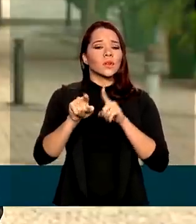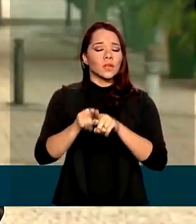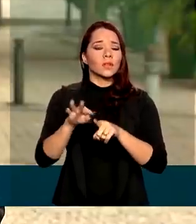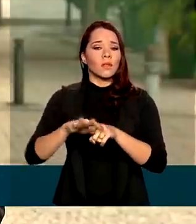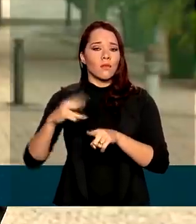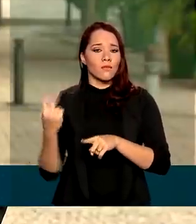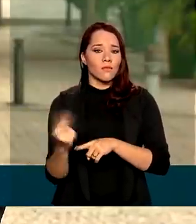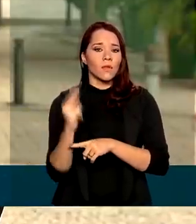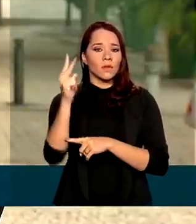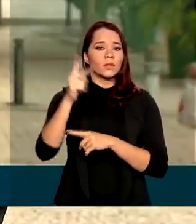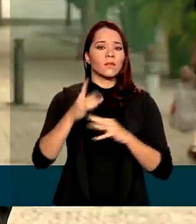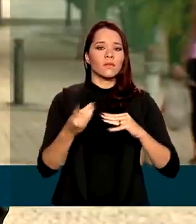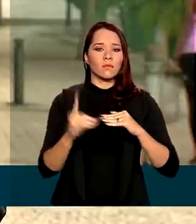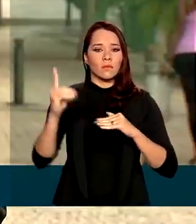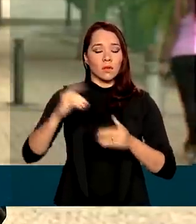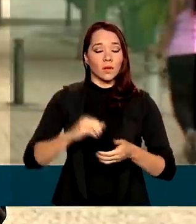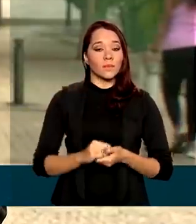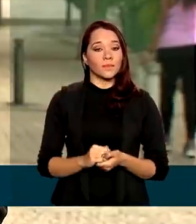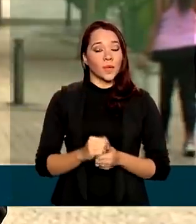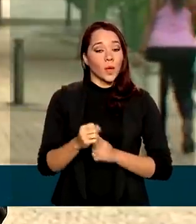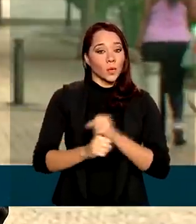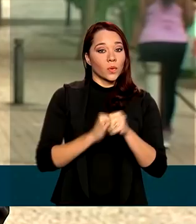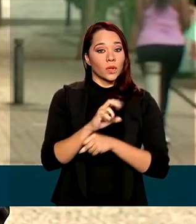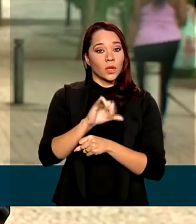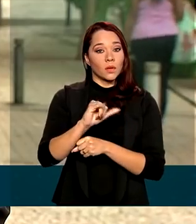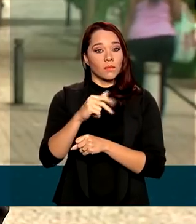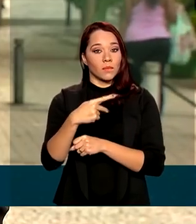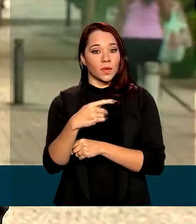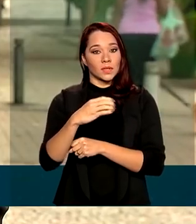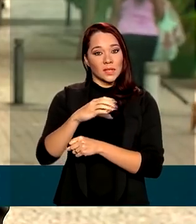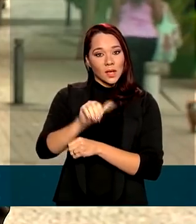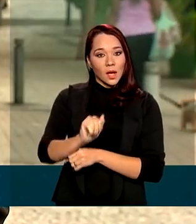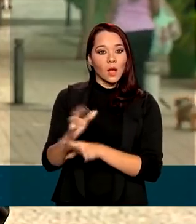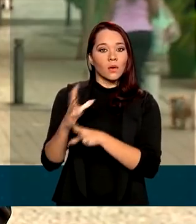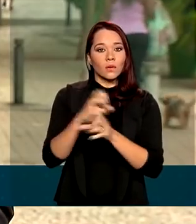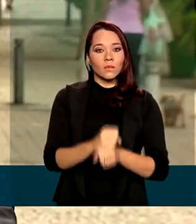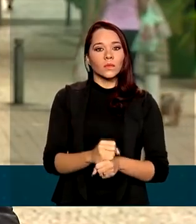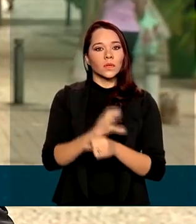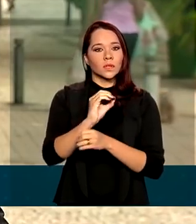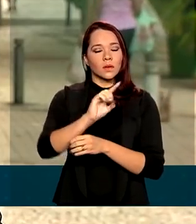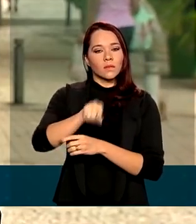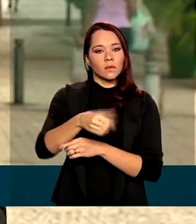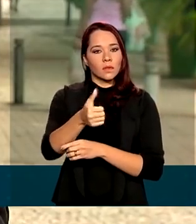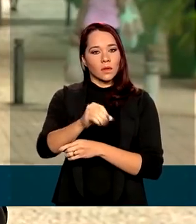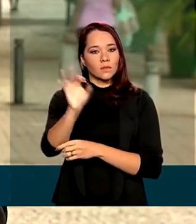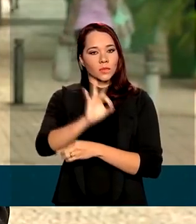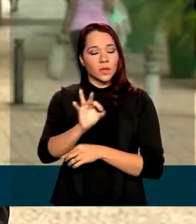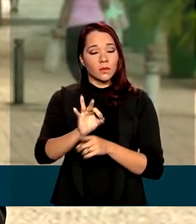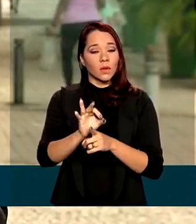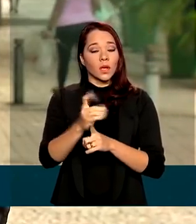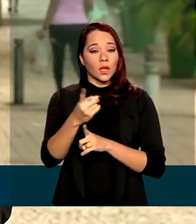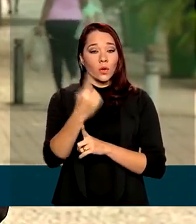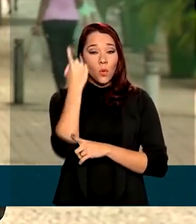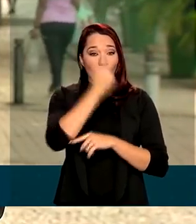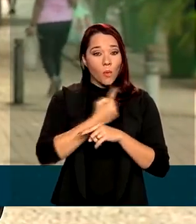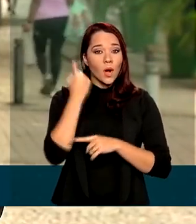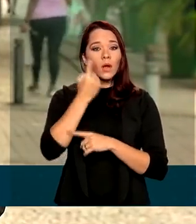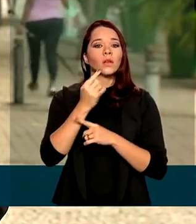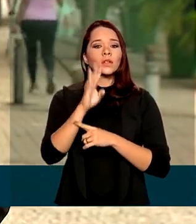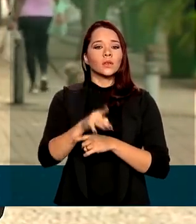valorização do dólar. No ano, o IPCA acumula 0,10% e nos últimos 12 meses, 2